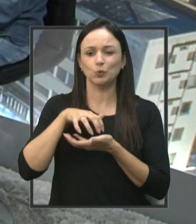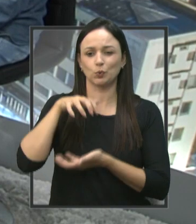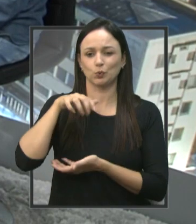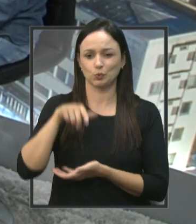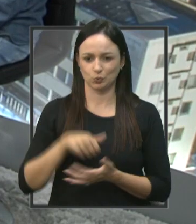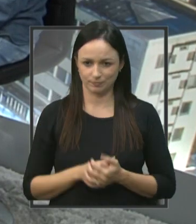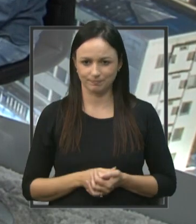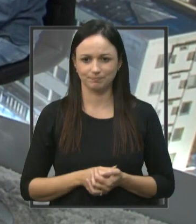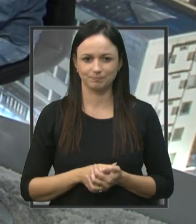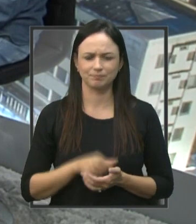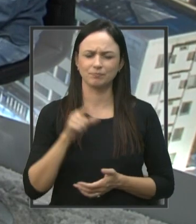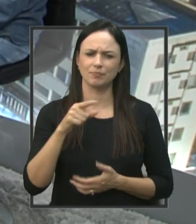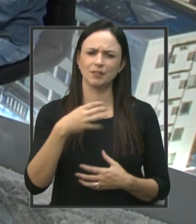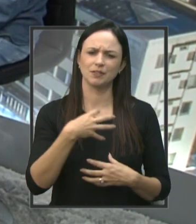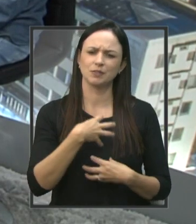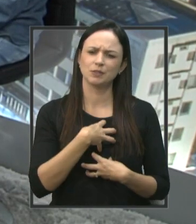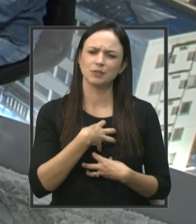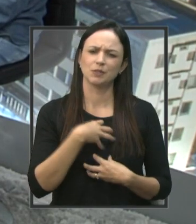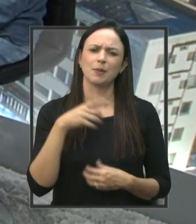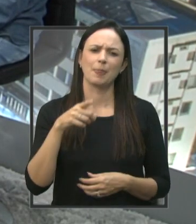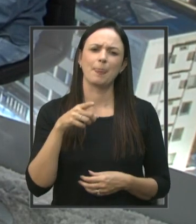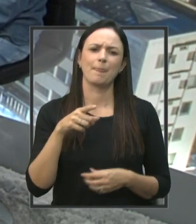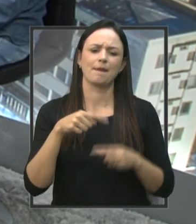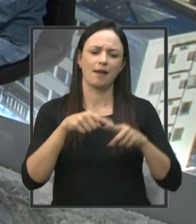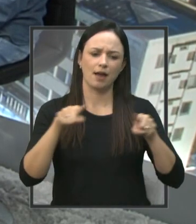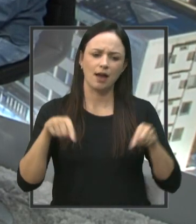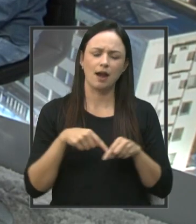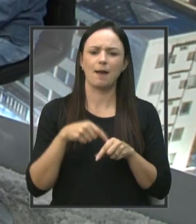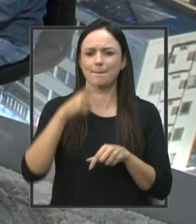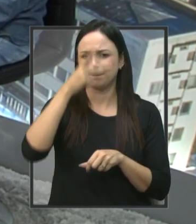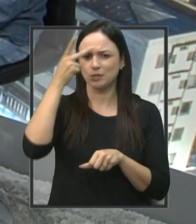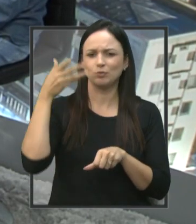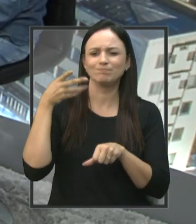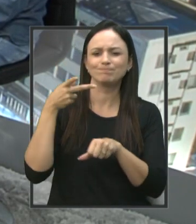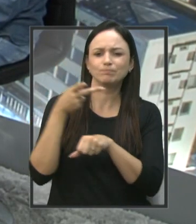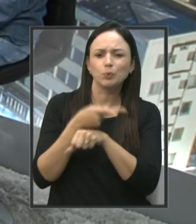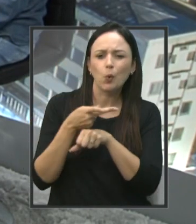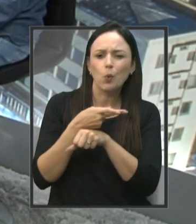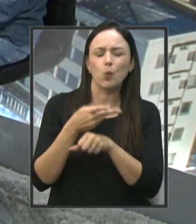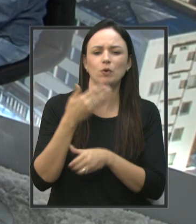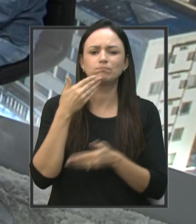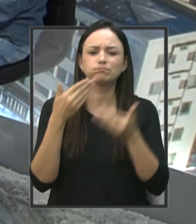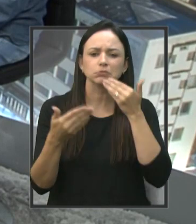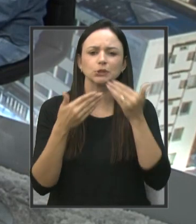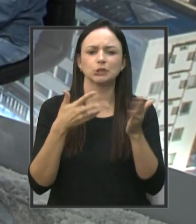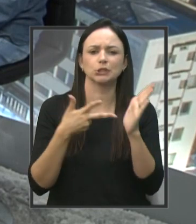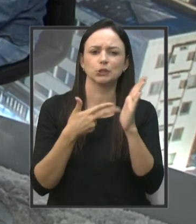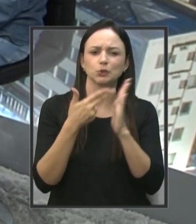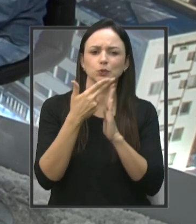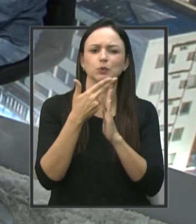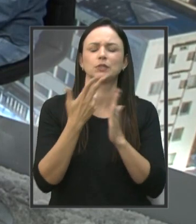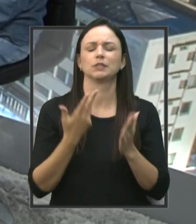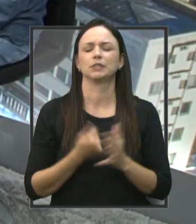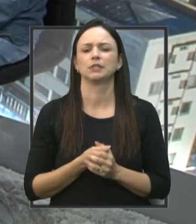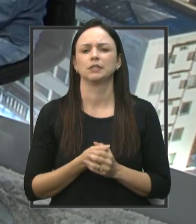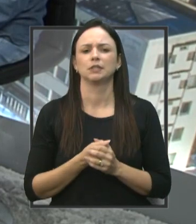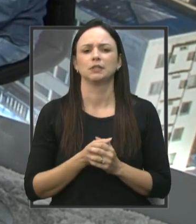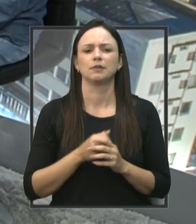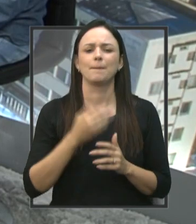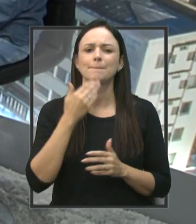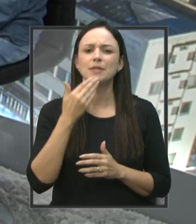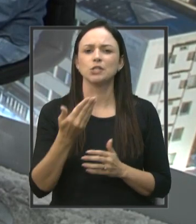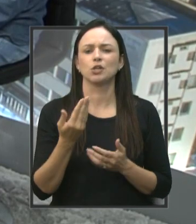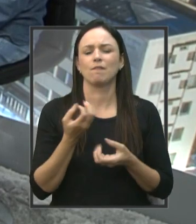O senhor tem sentido, no próprio gabinete, a procura dessas pessoas por cirurgias, ou até mesmo pedindo